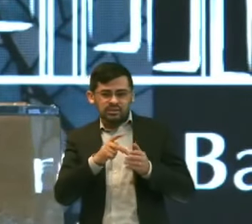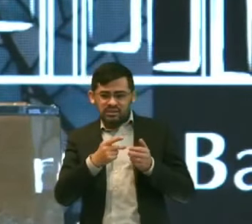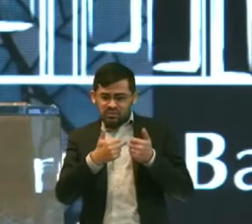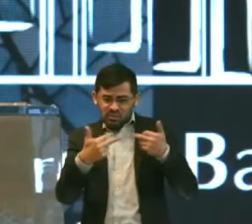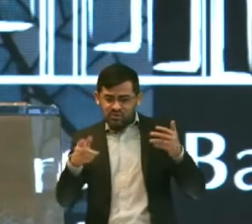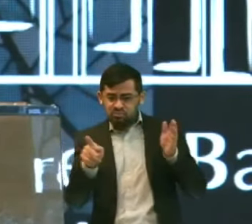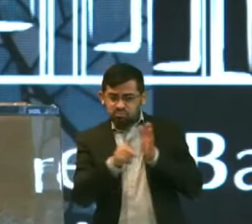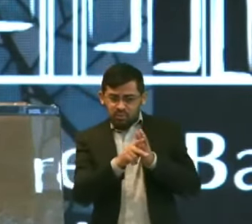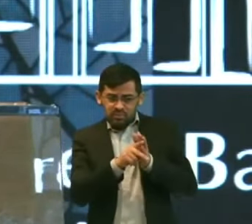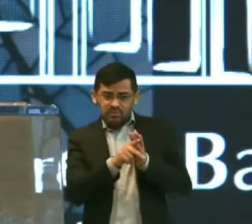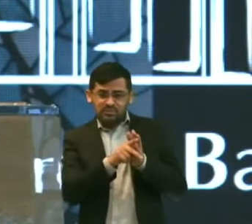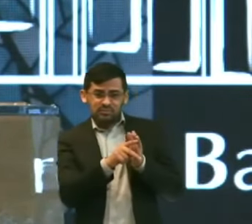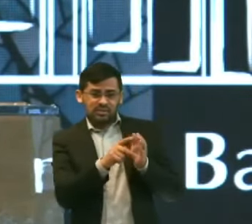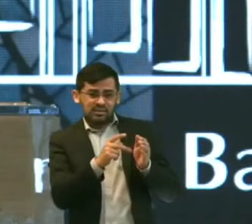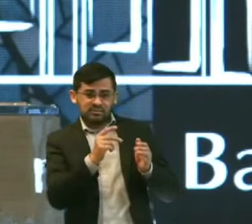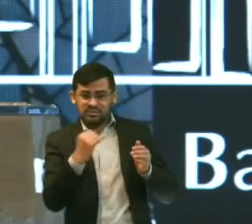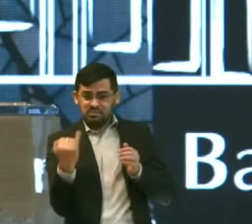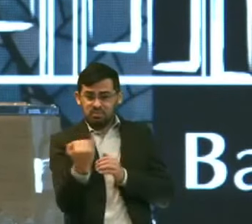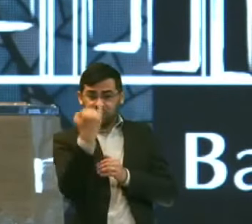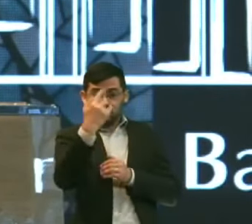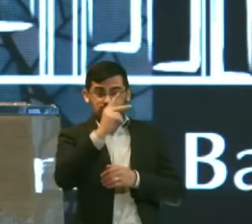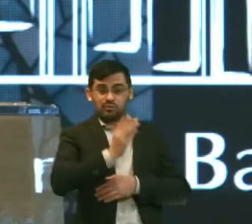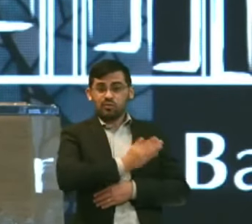Que eu cuido Para você